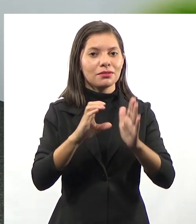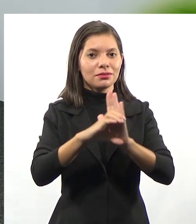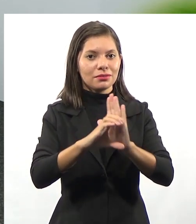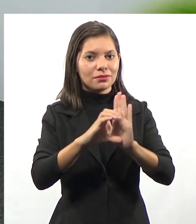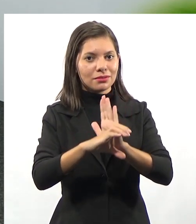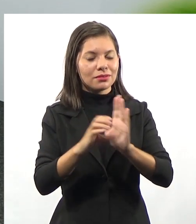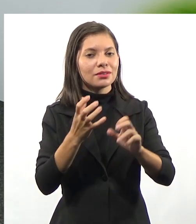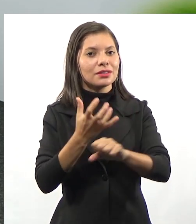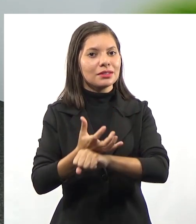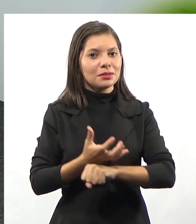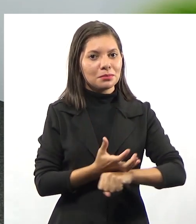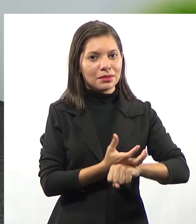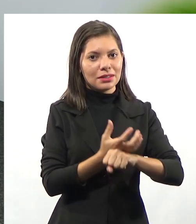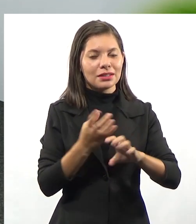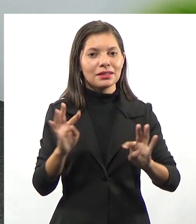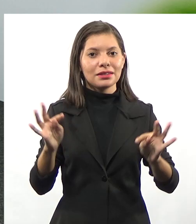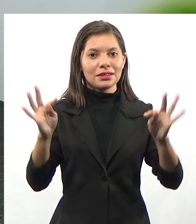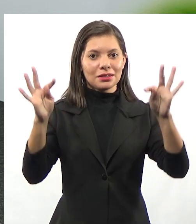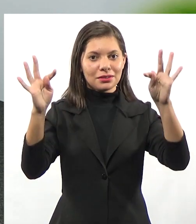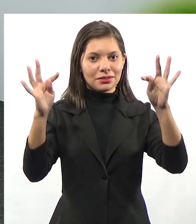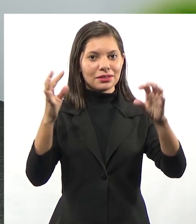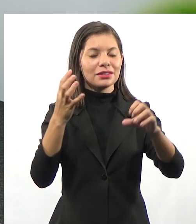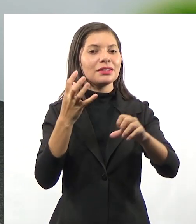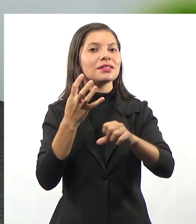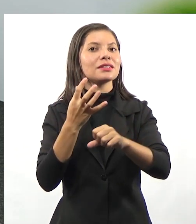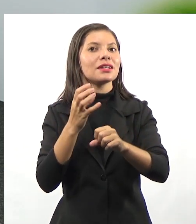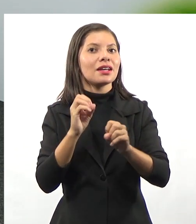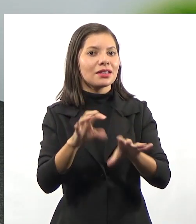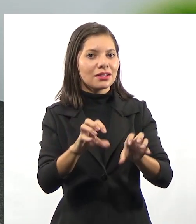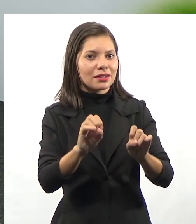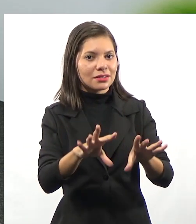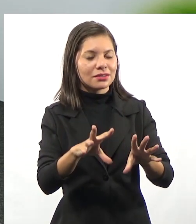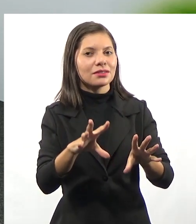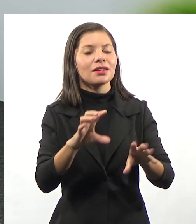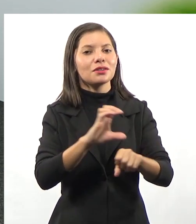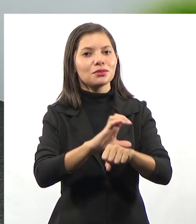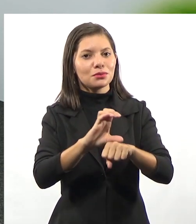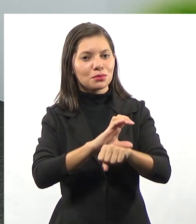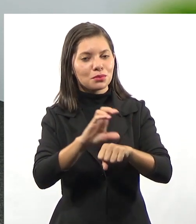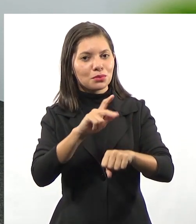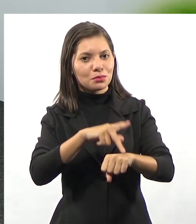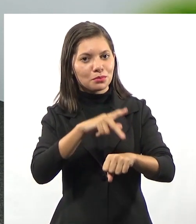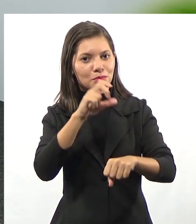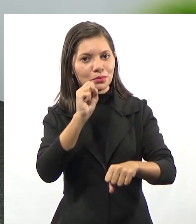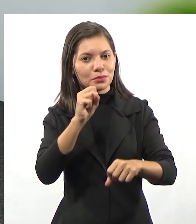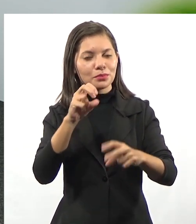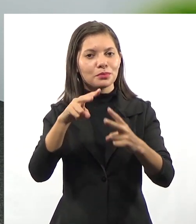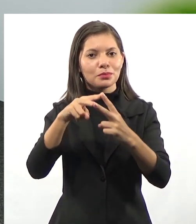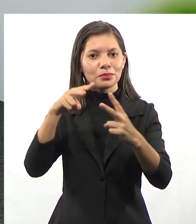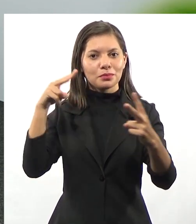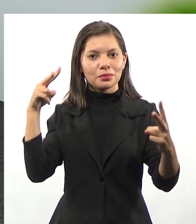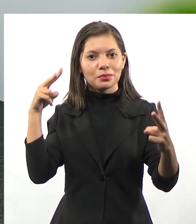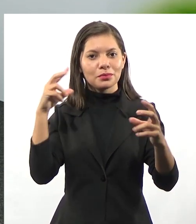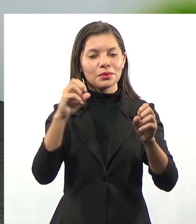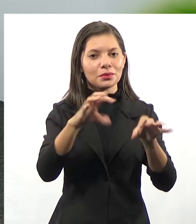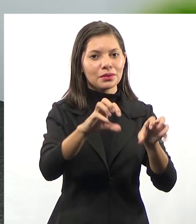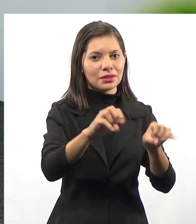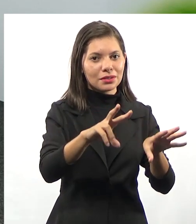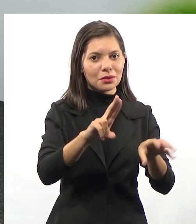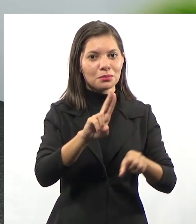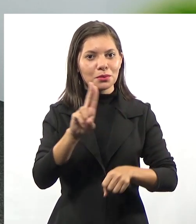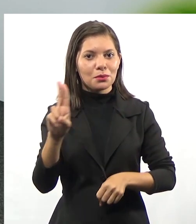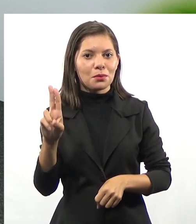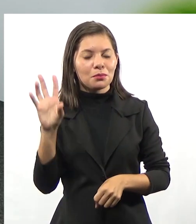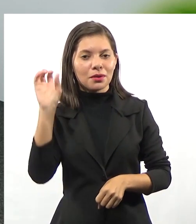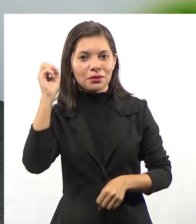educacionais do curso de pós-graduação em gestão e educação à distância. Me chamo Rafael Nink e como audiodescrição,